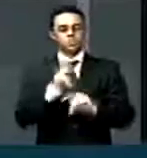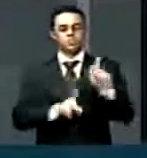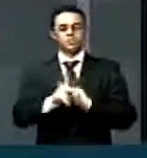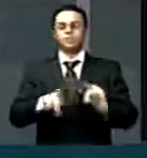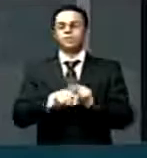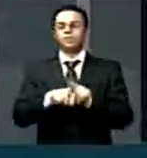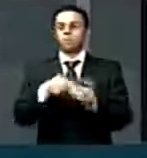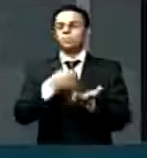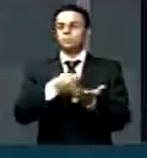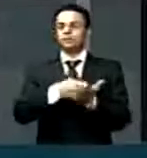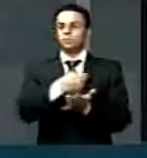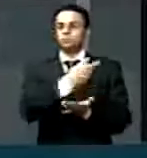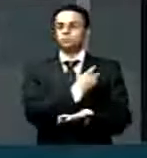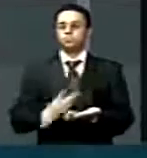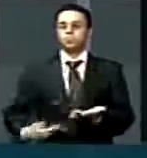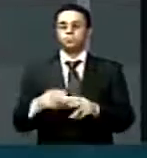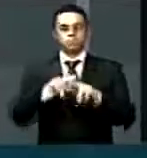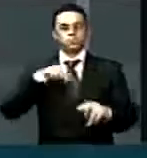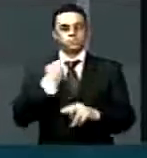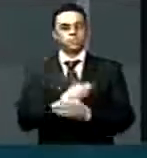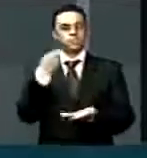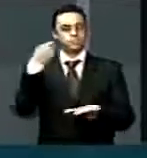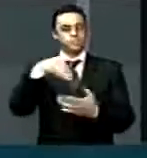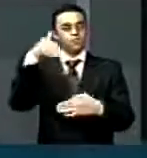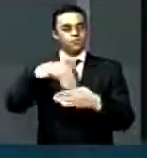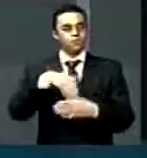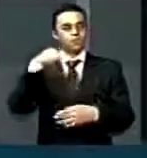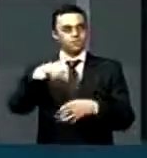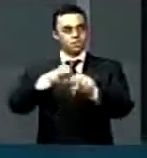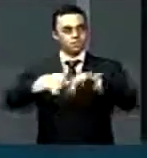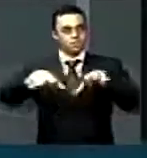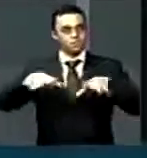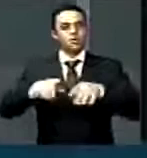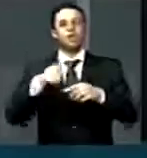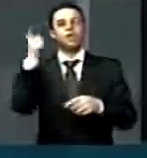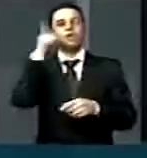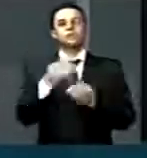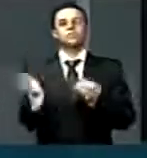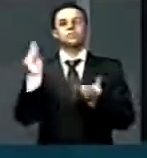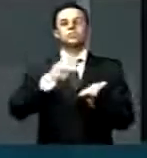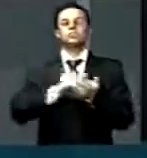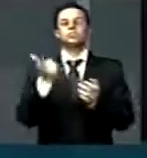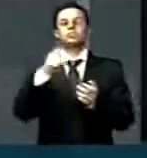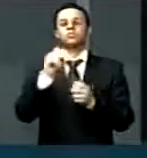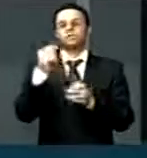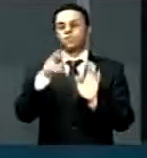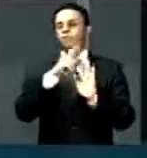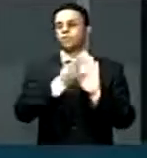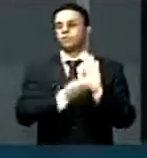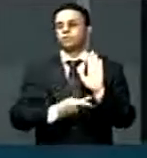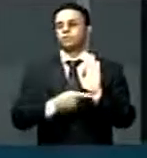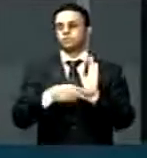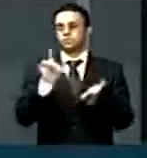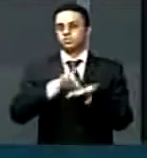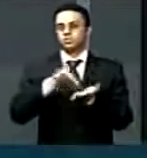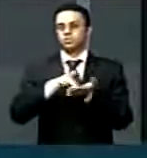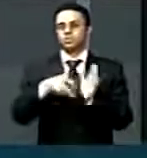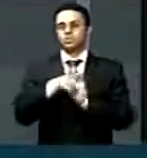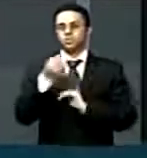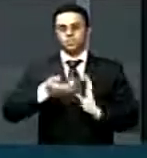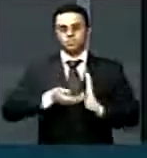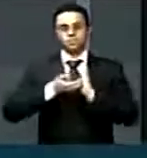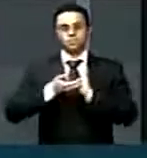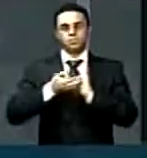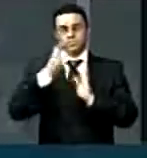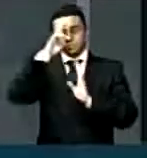Estado, estaremos aqui na votação em plenário para repor o projeto original da Câmara dos Deputados.